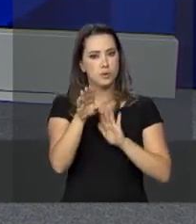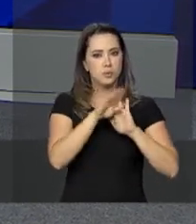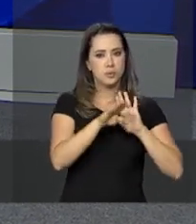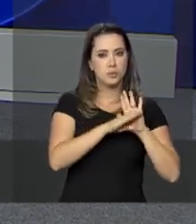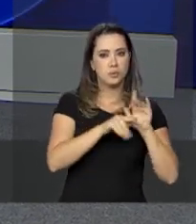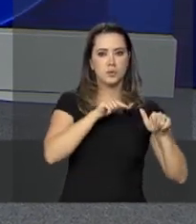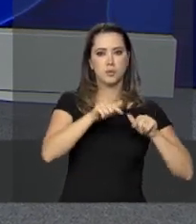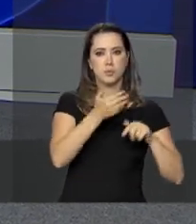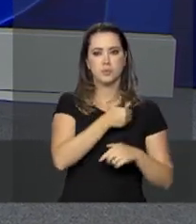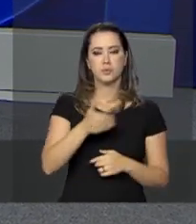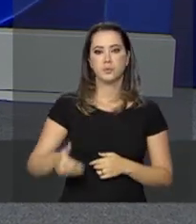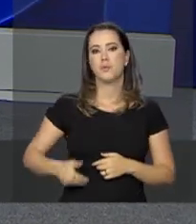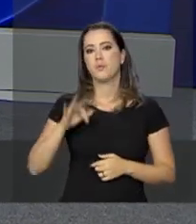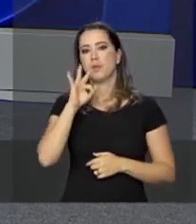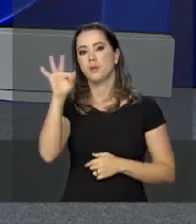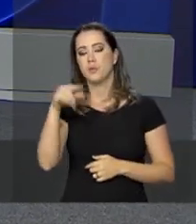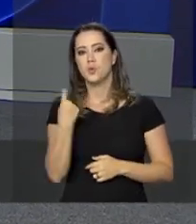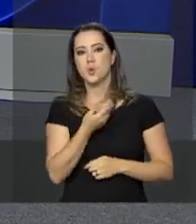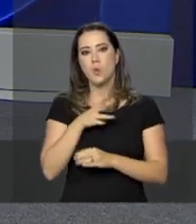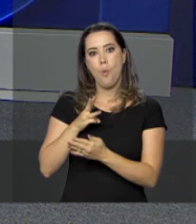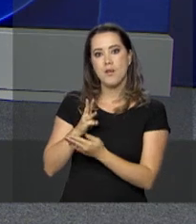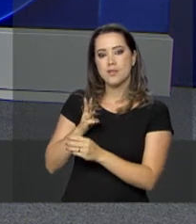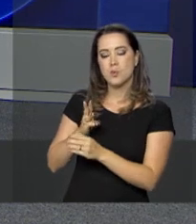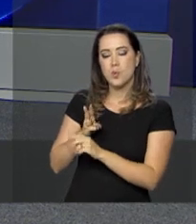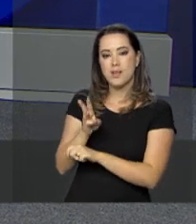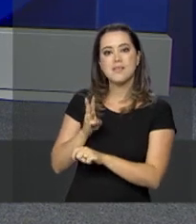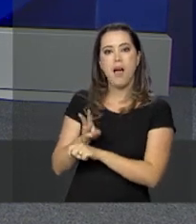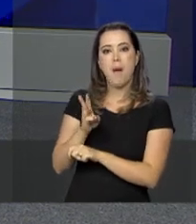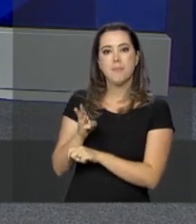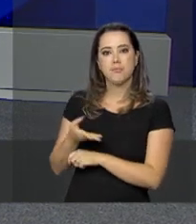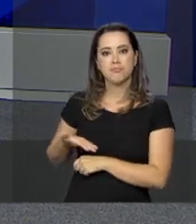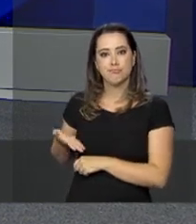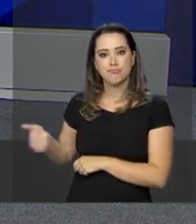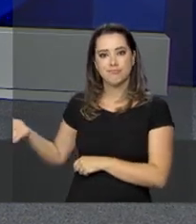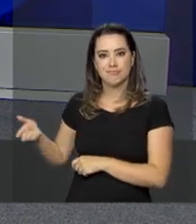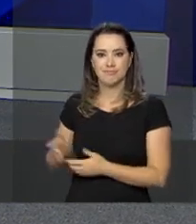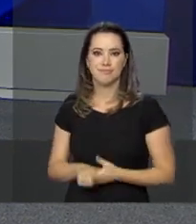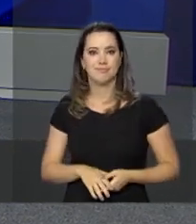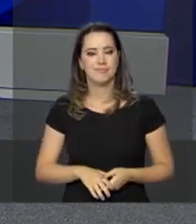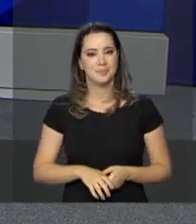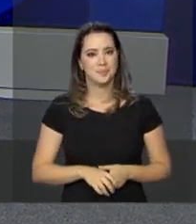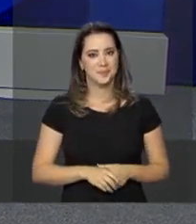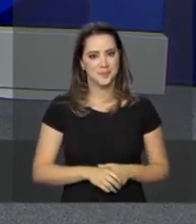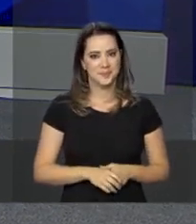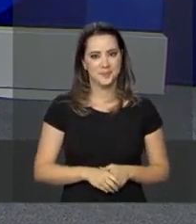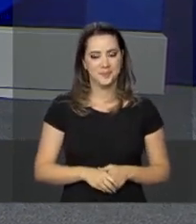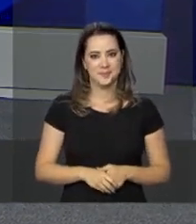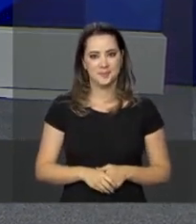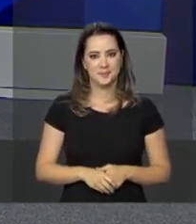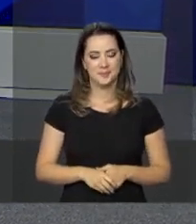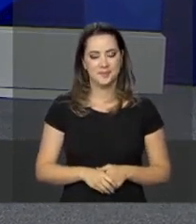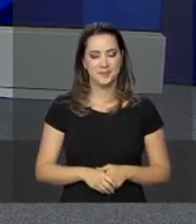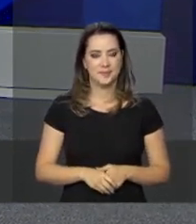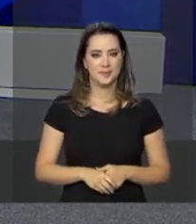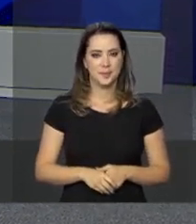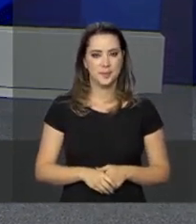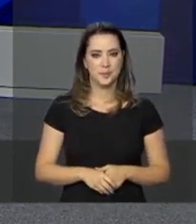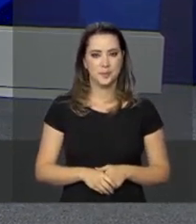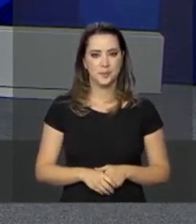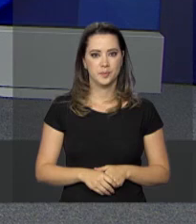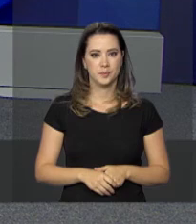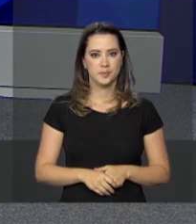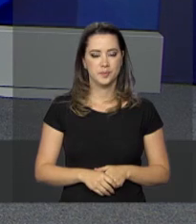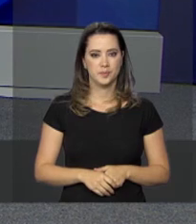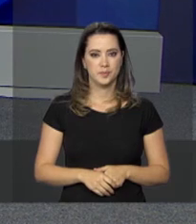programas e ações do governo federal para o nosso WhatsApp. Anote aí o número. É 619-9359